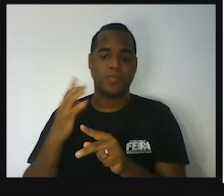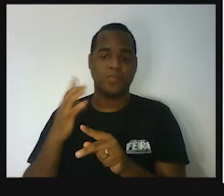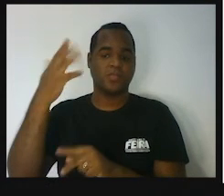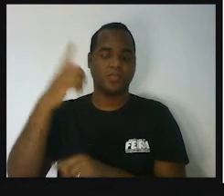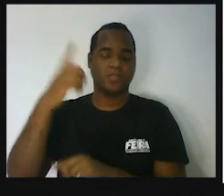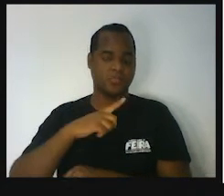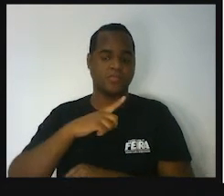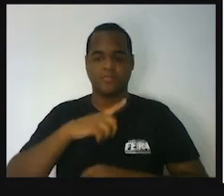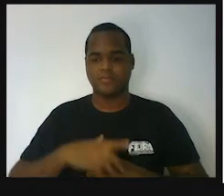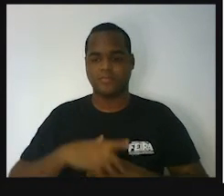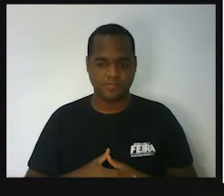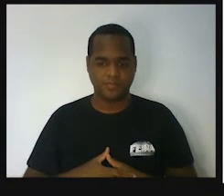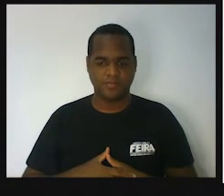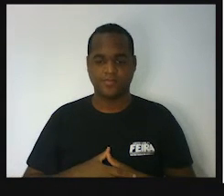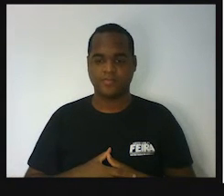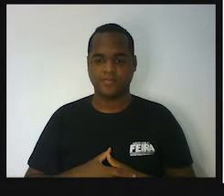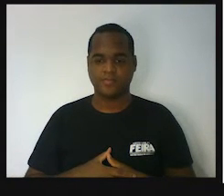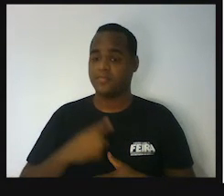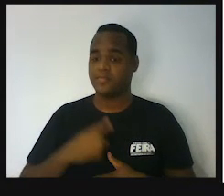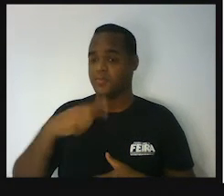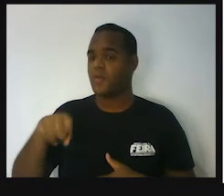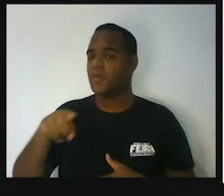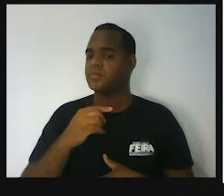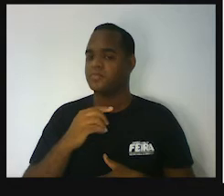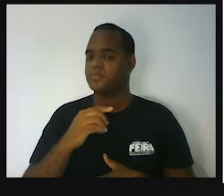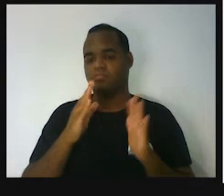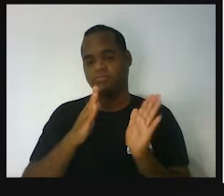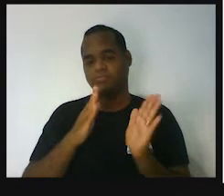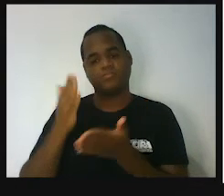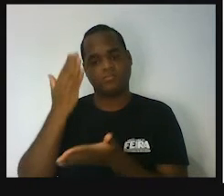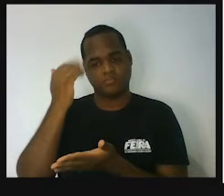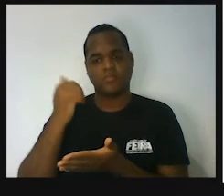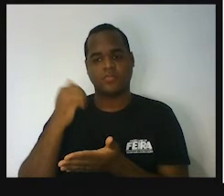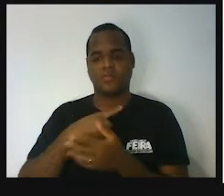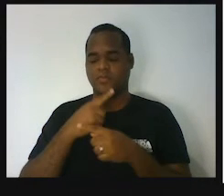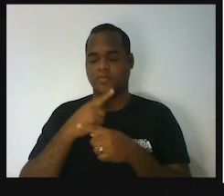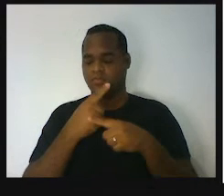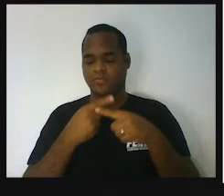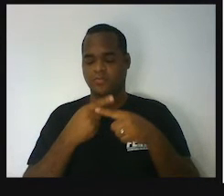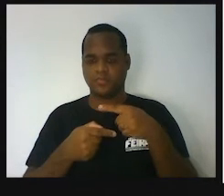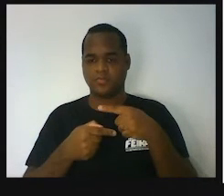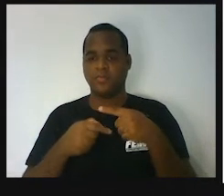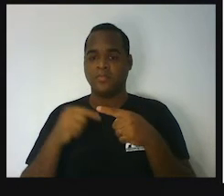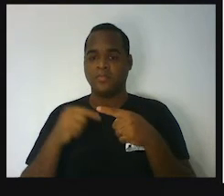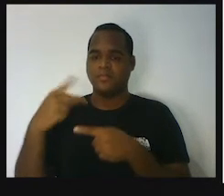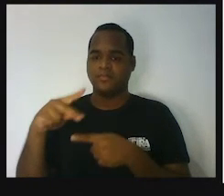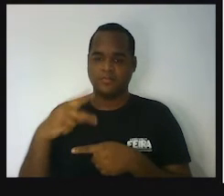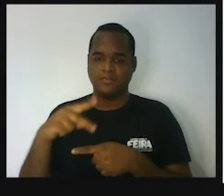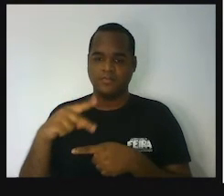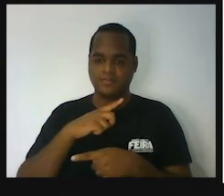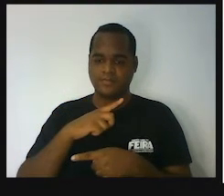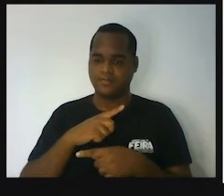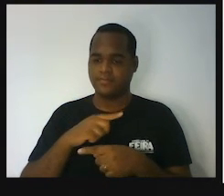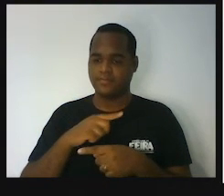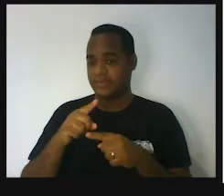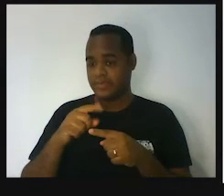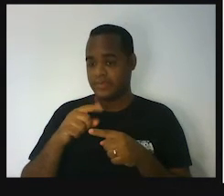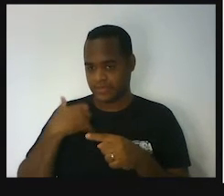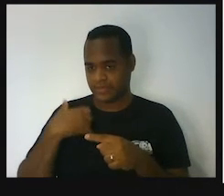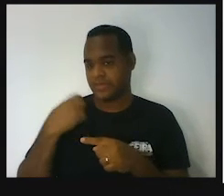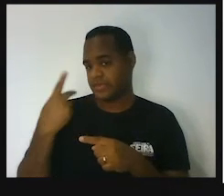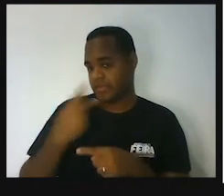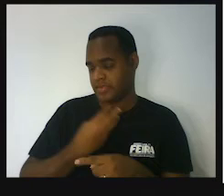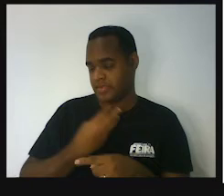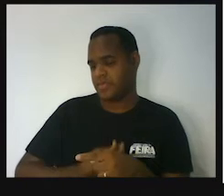Então, e a gente já sabe que um sétimo da idade que ele viveu é a